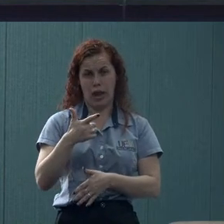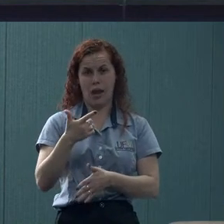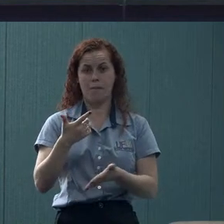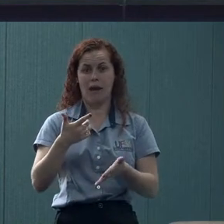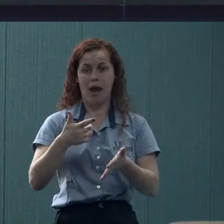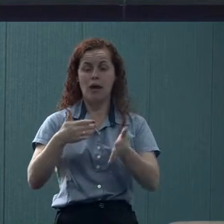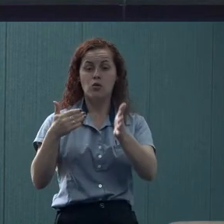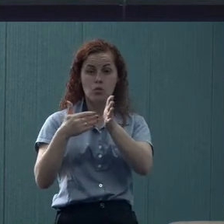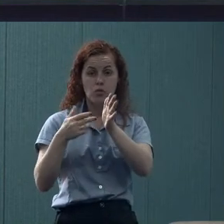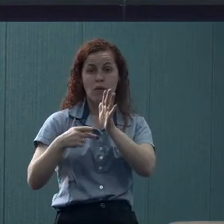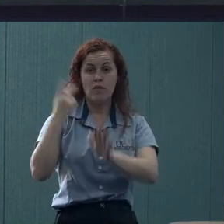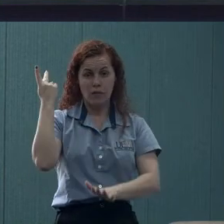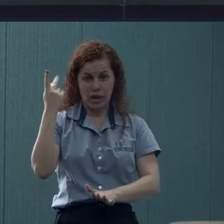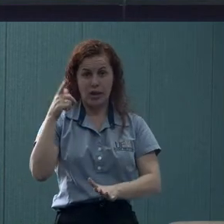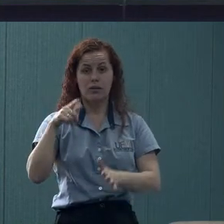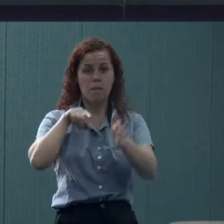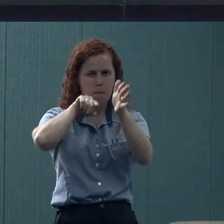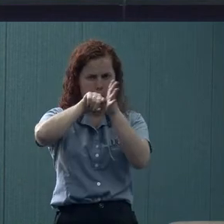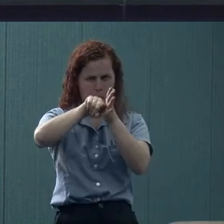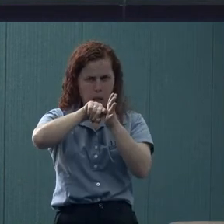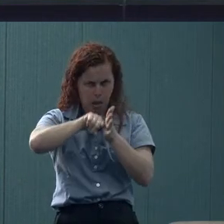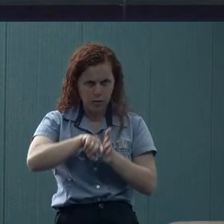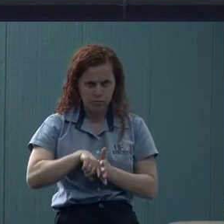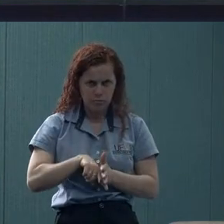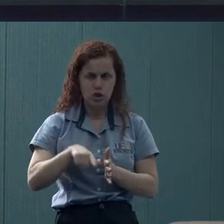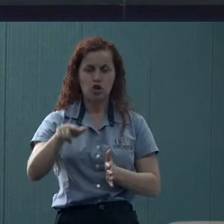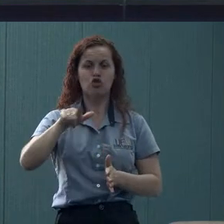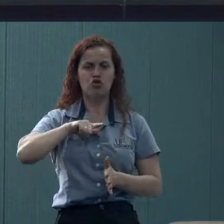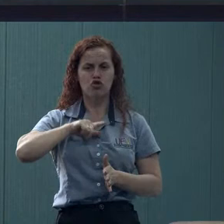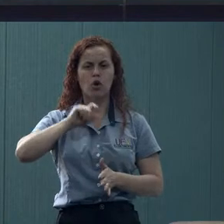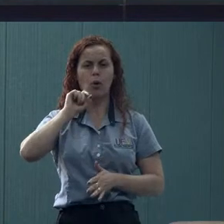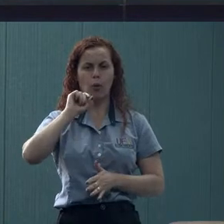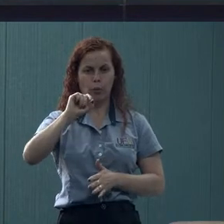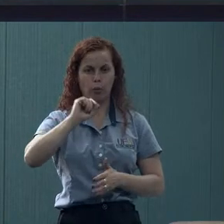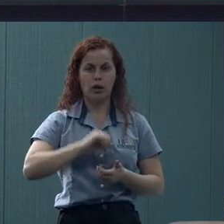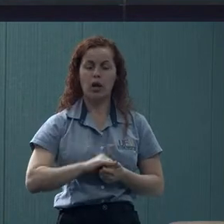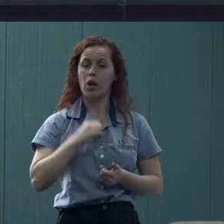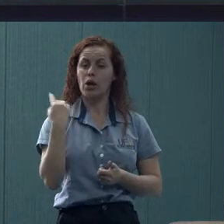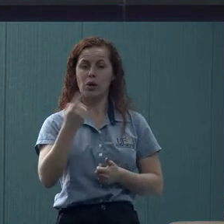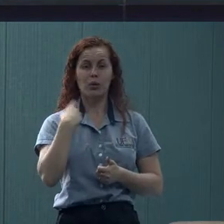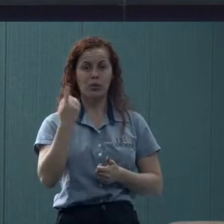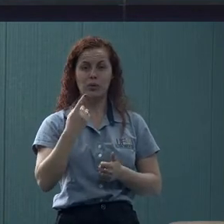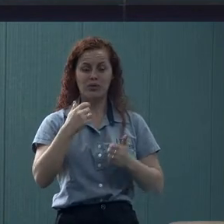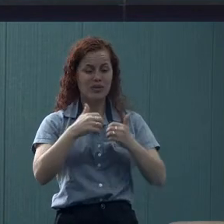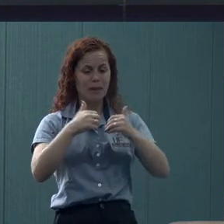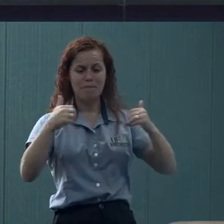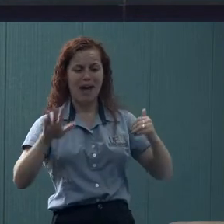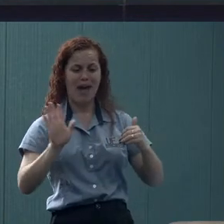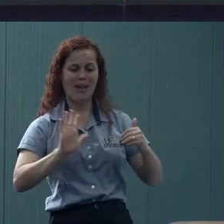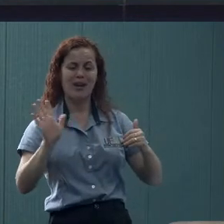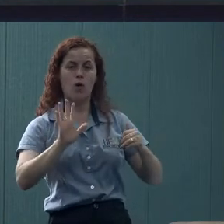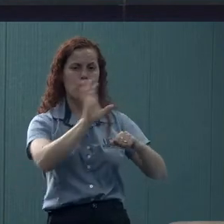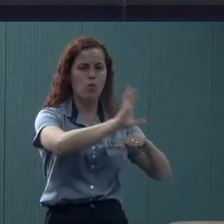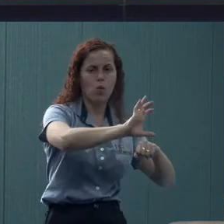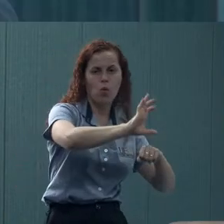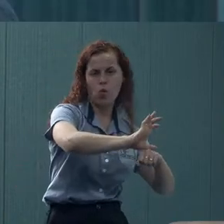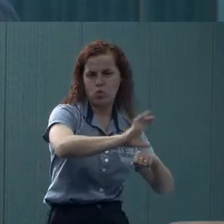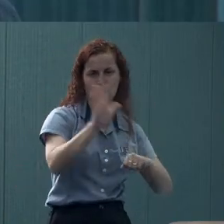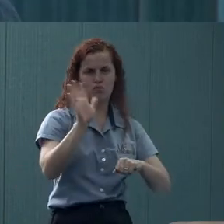última vez que a gente fez levantamento, havia... Porque o nosso sistema não separa por curso.